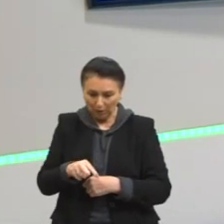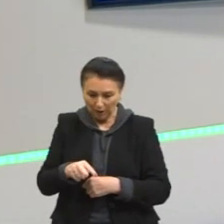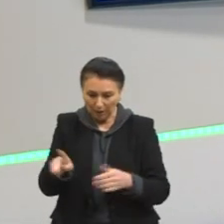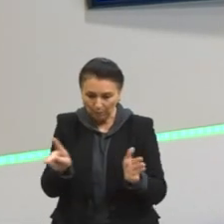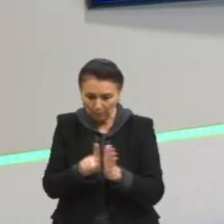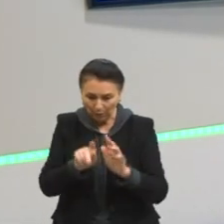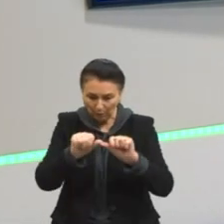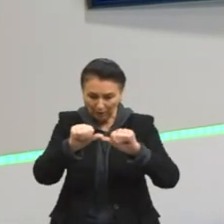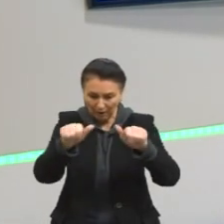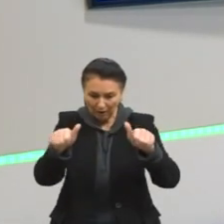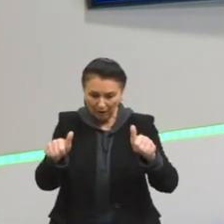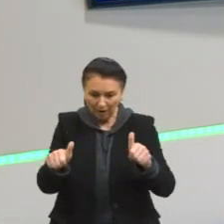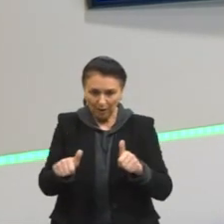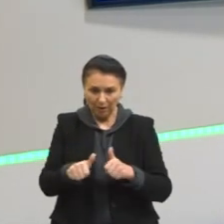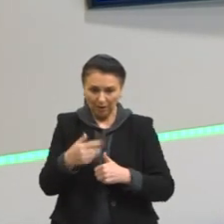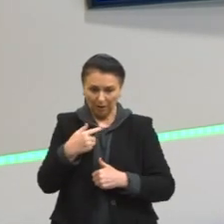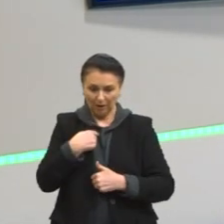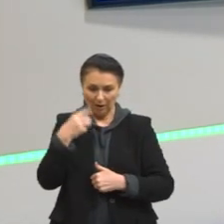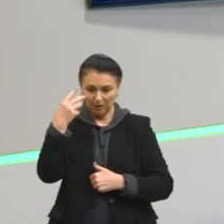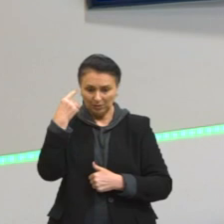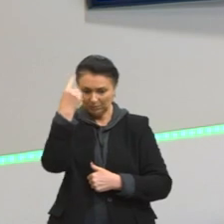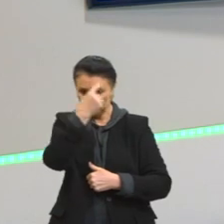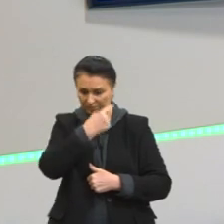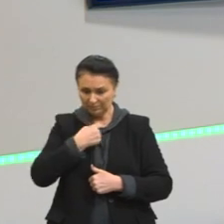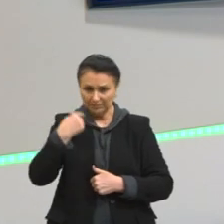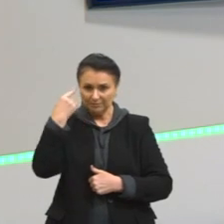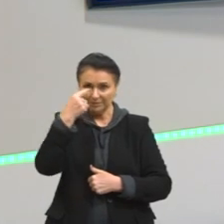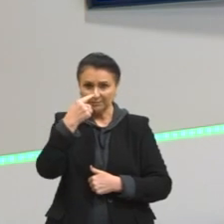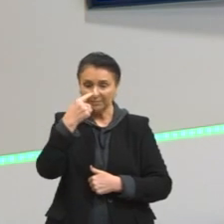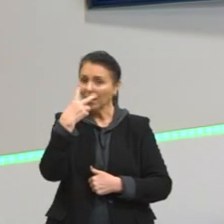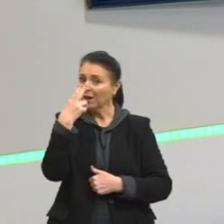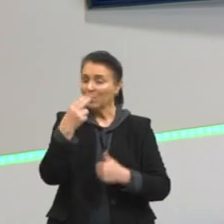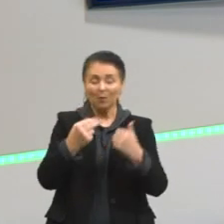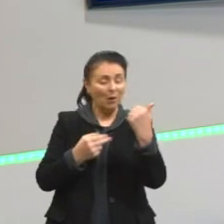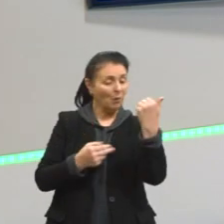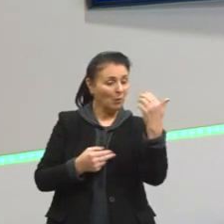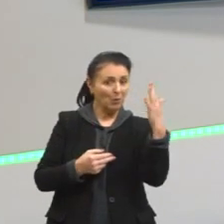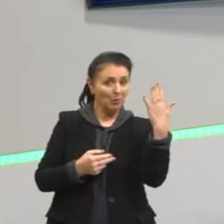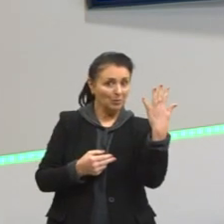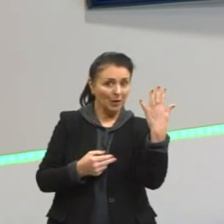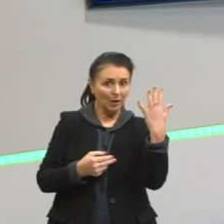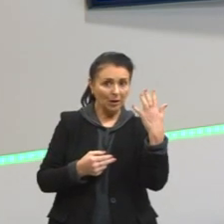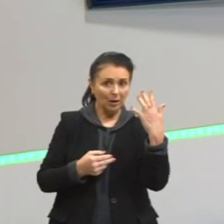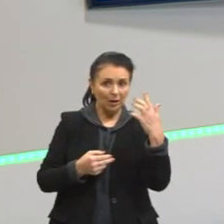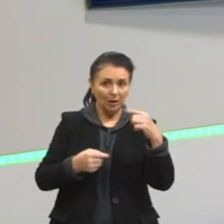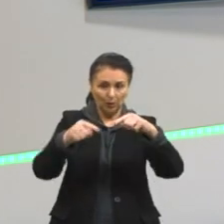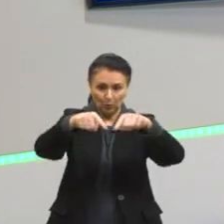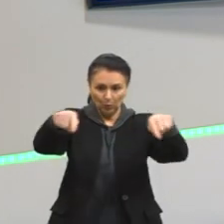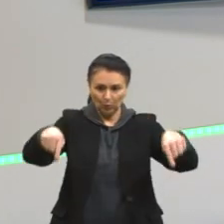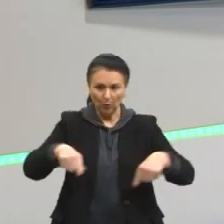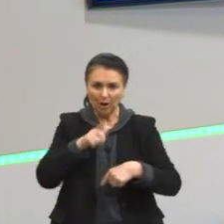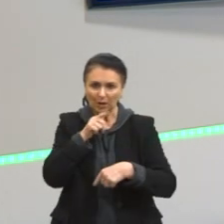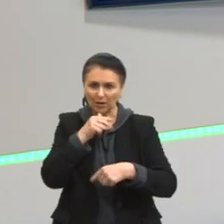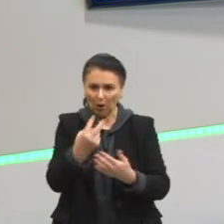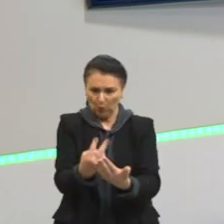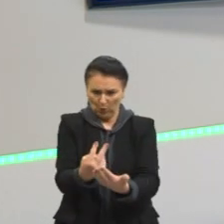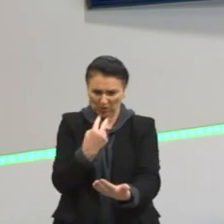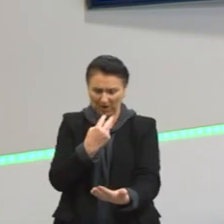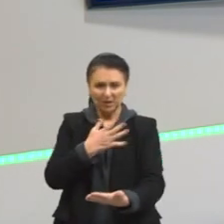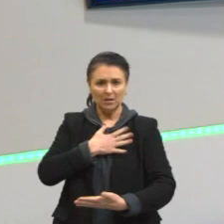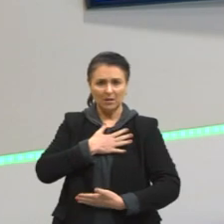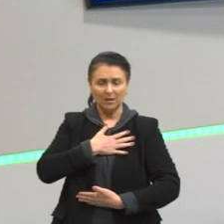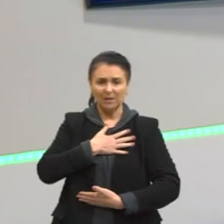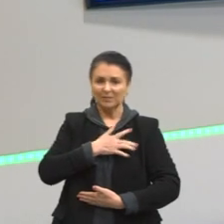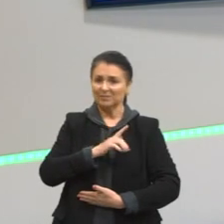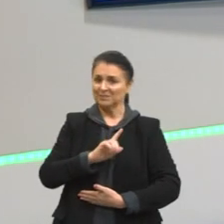Então, ali a gente tem esse reflexo. Não é que o lago esteja olhando para a gente. Essa ideia